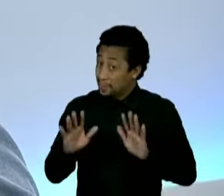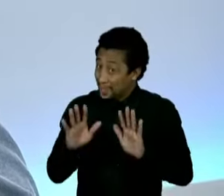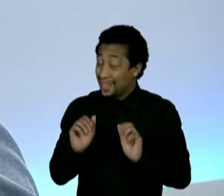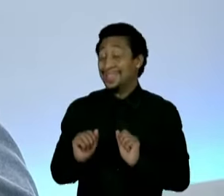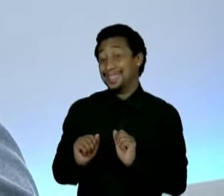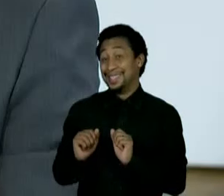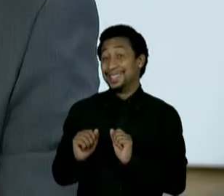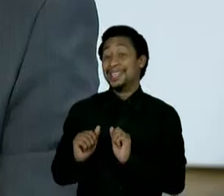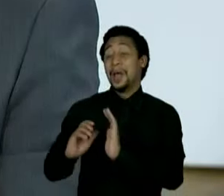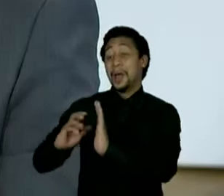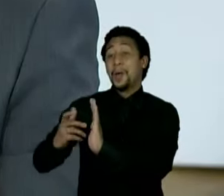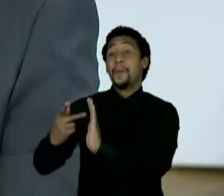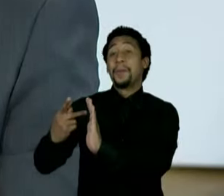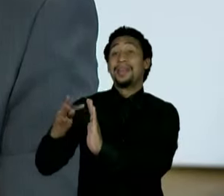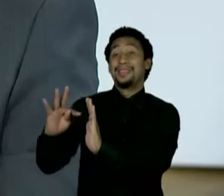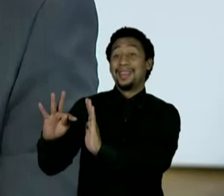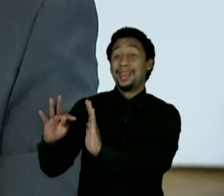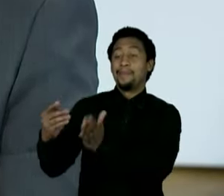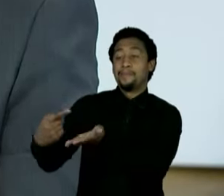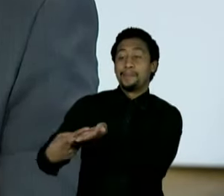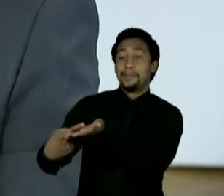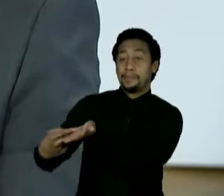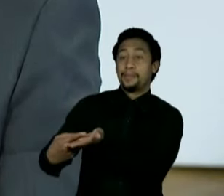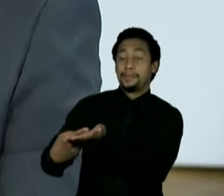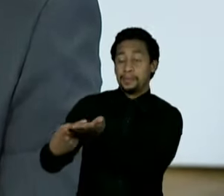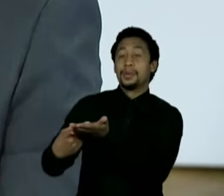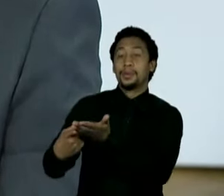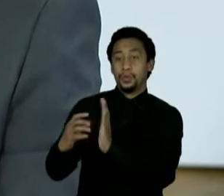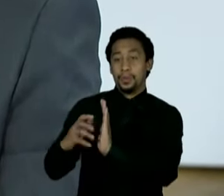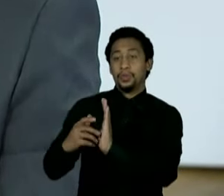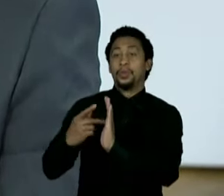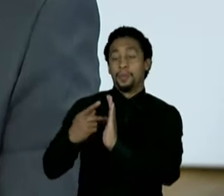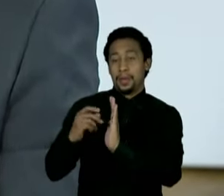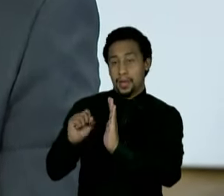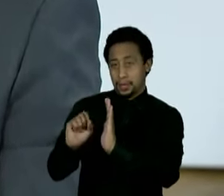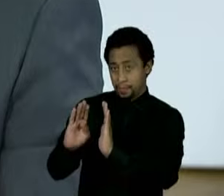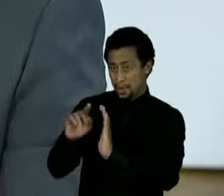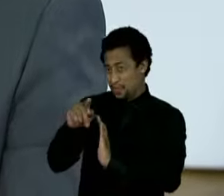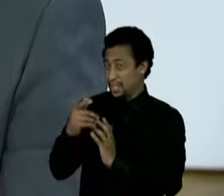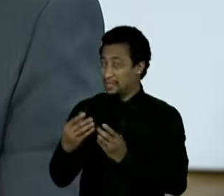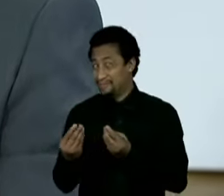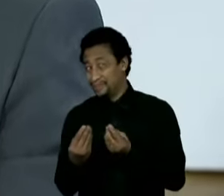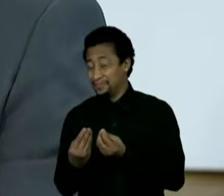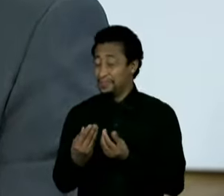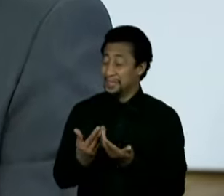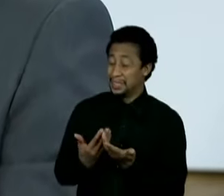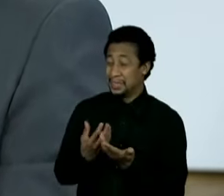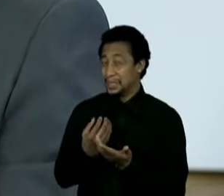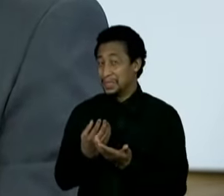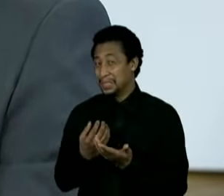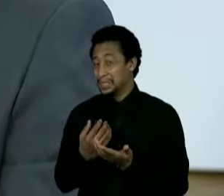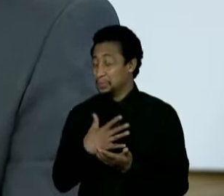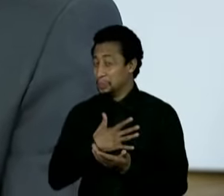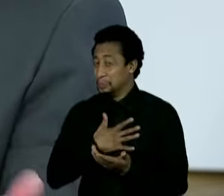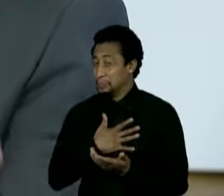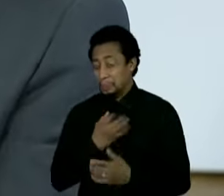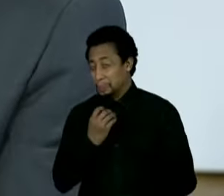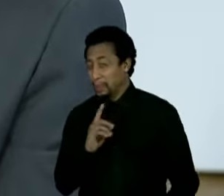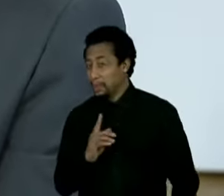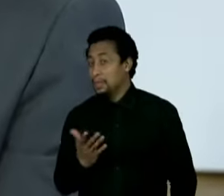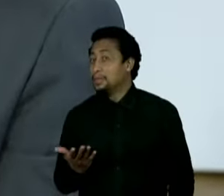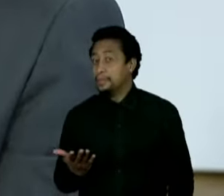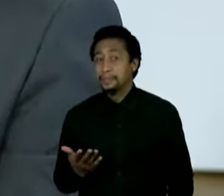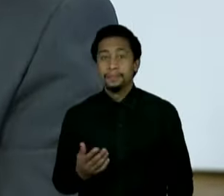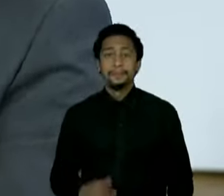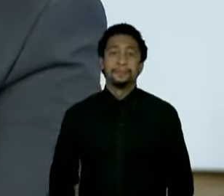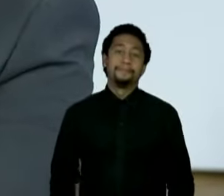como o PT tem conduzido essas negociações com o PSB. Isso existe também? Não, eu acho que o PT faz o papel dele. É